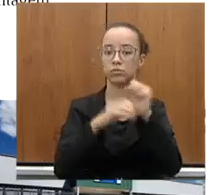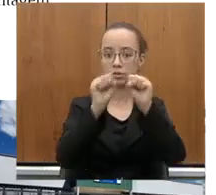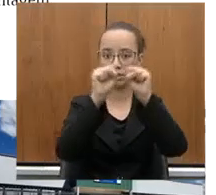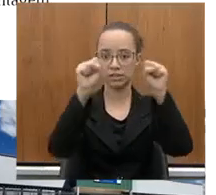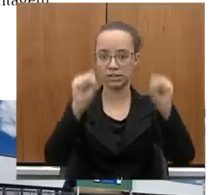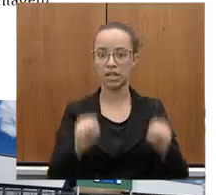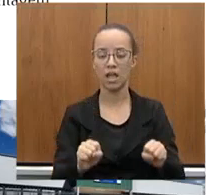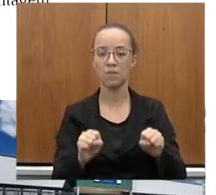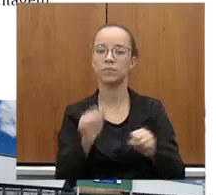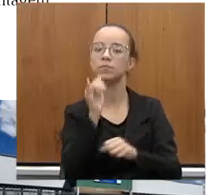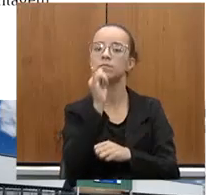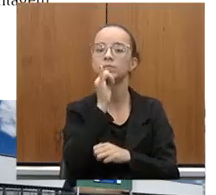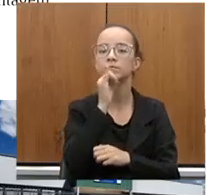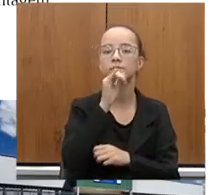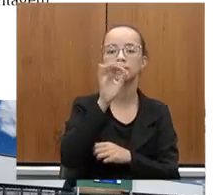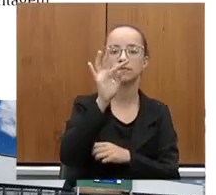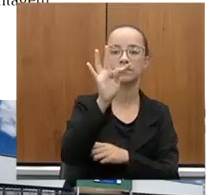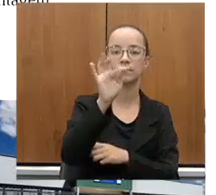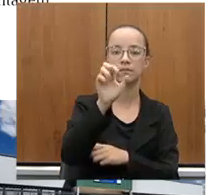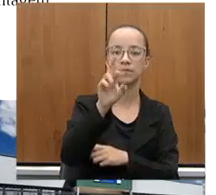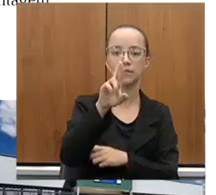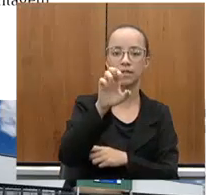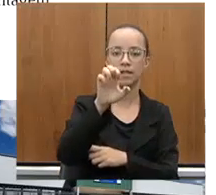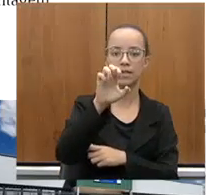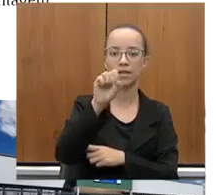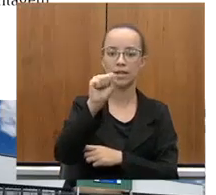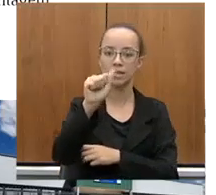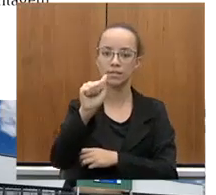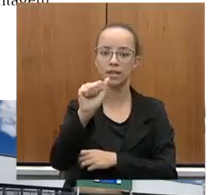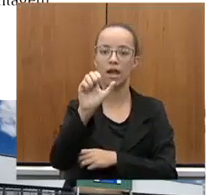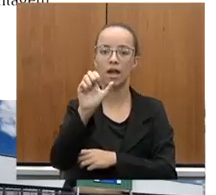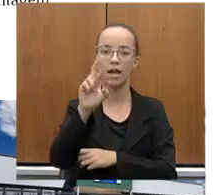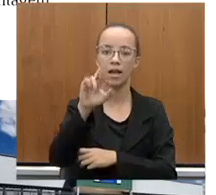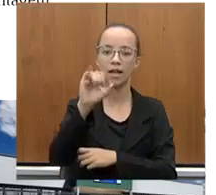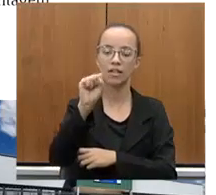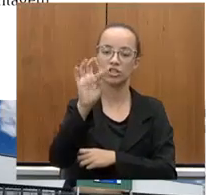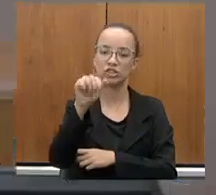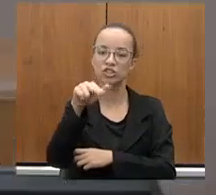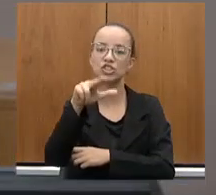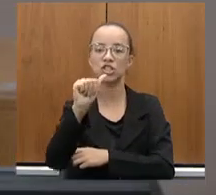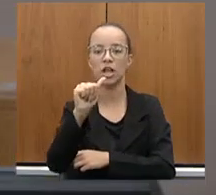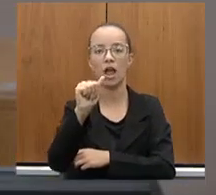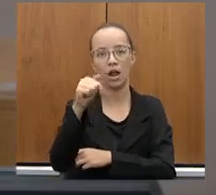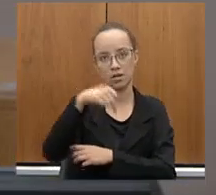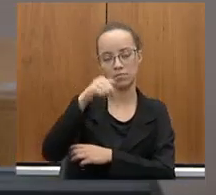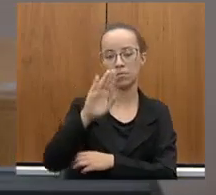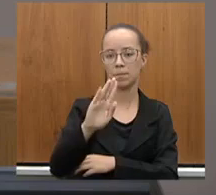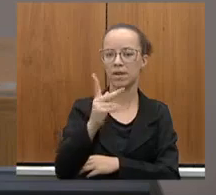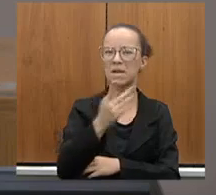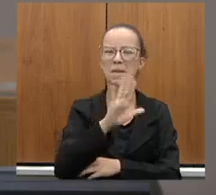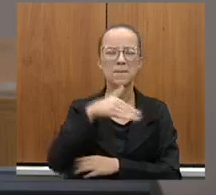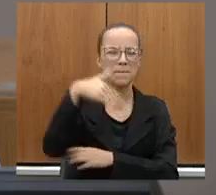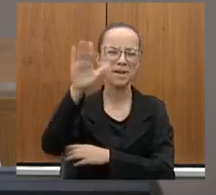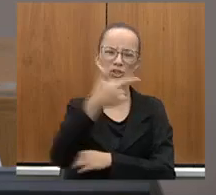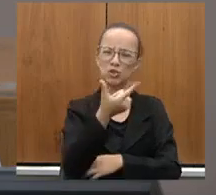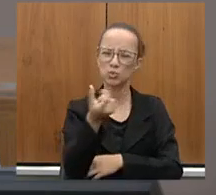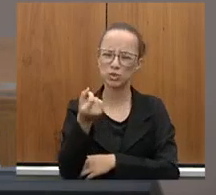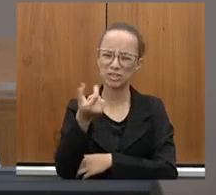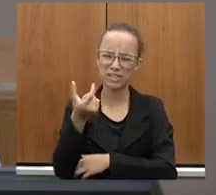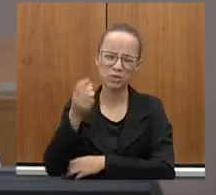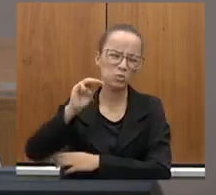impactando o Tereza Cristina, Riacho das Pedras, lá em Contagem. Estamos falando aí de mais de 200 milhões que foram